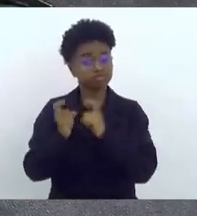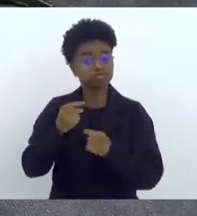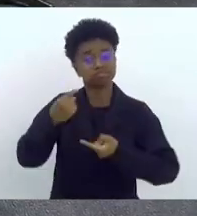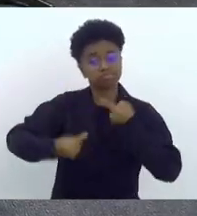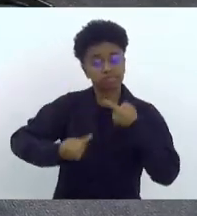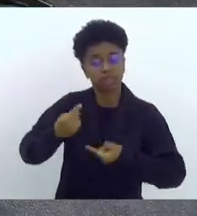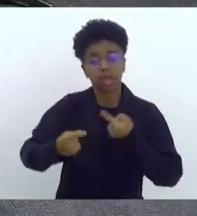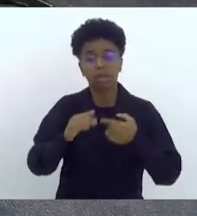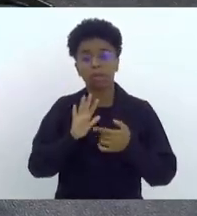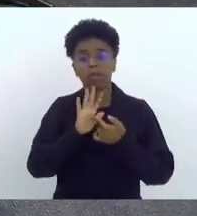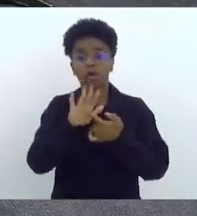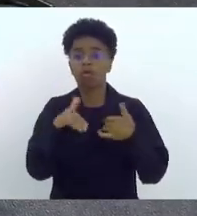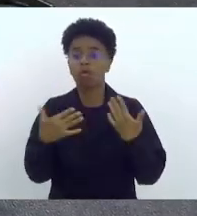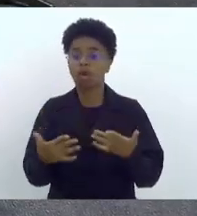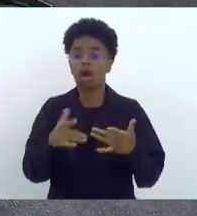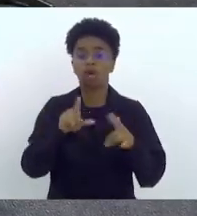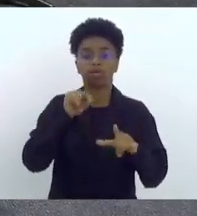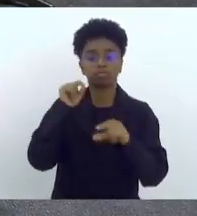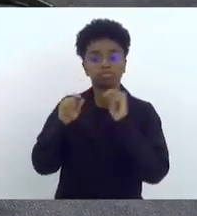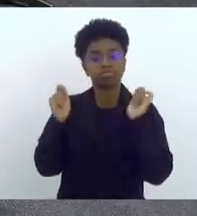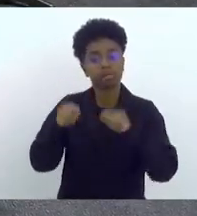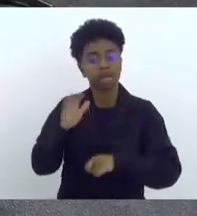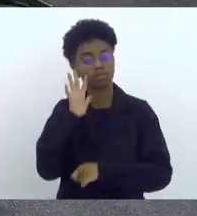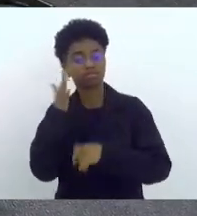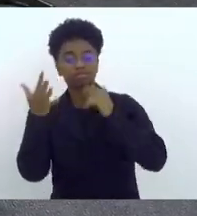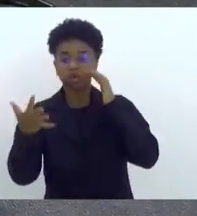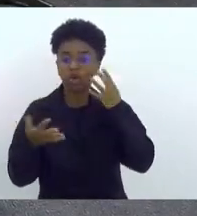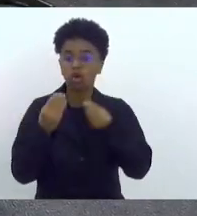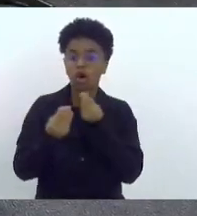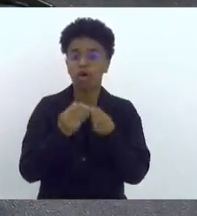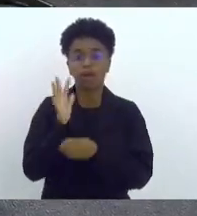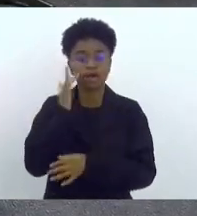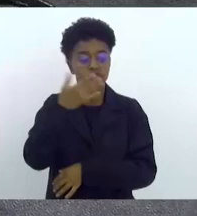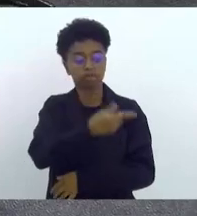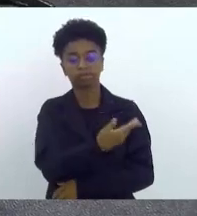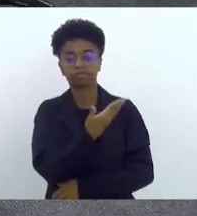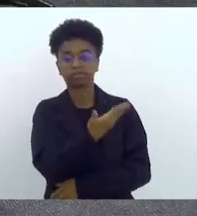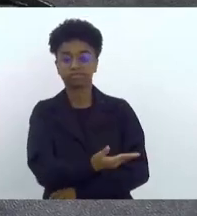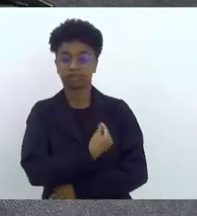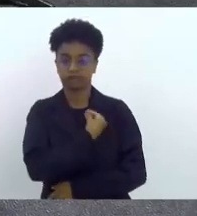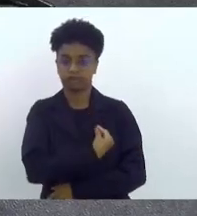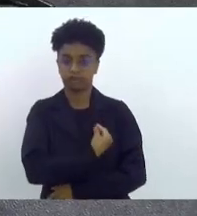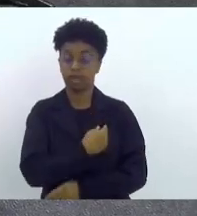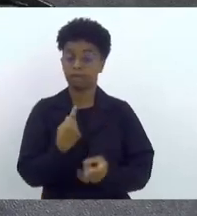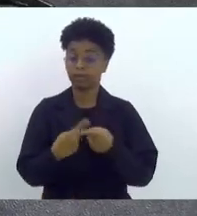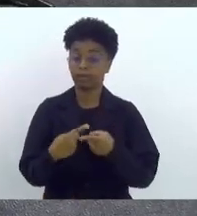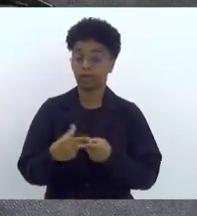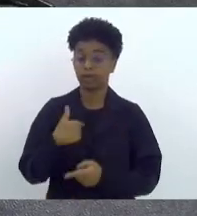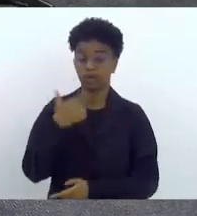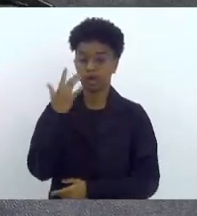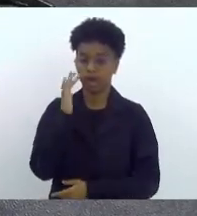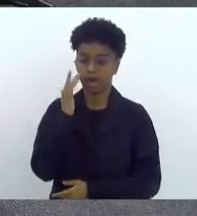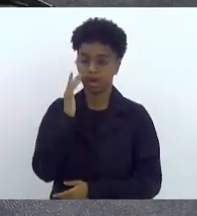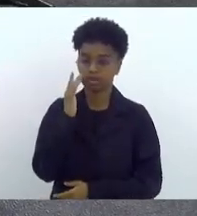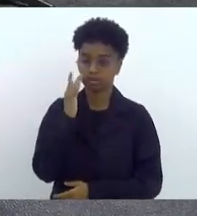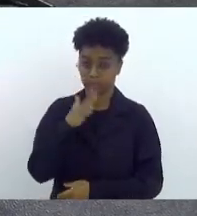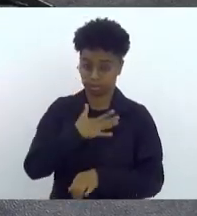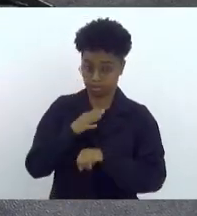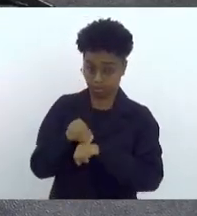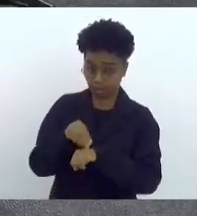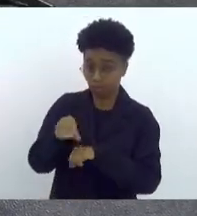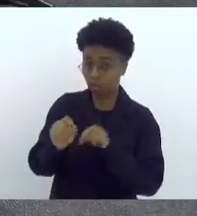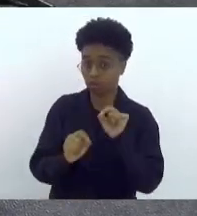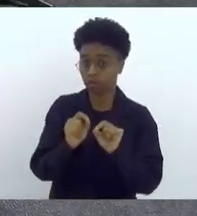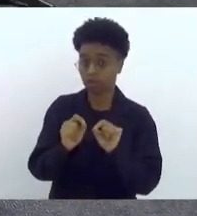apresentar quais são as alternativas para resolver o problema do pescador que está lá na ponta. Eu acho que é o meu encaminhamento, Miki,